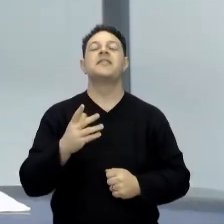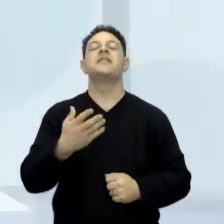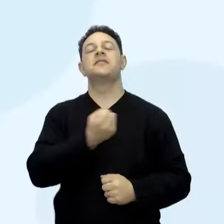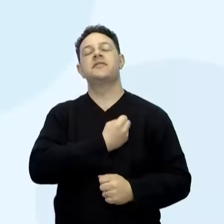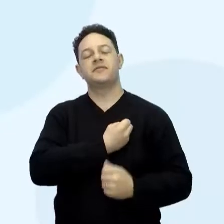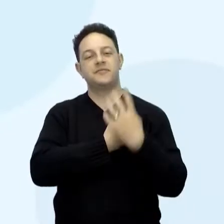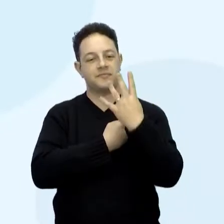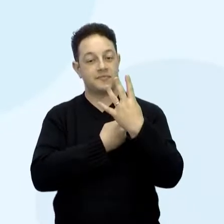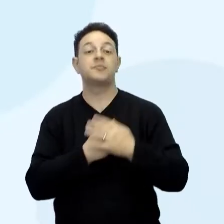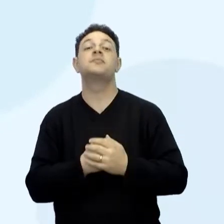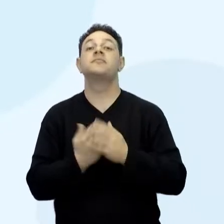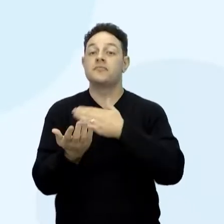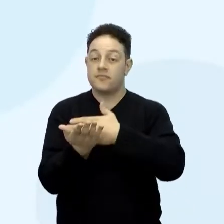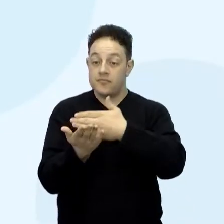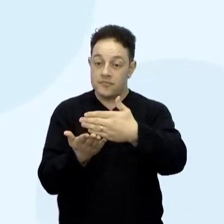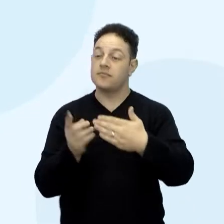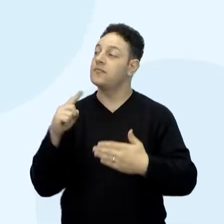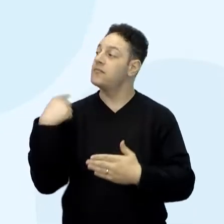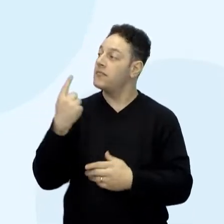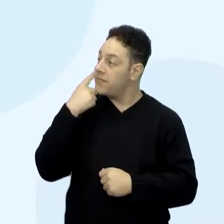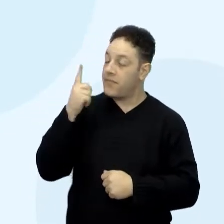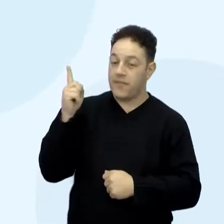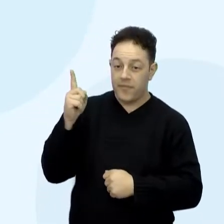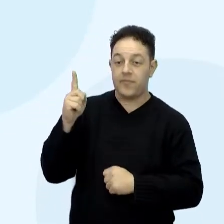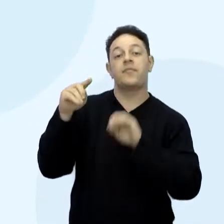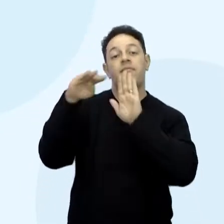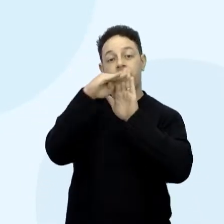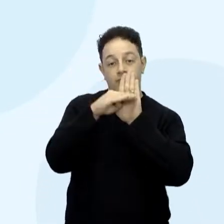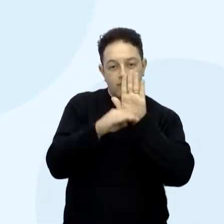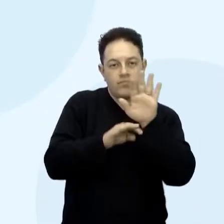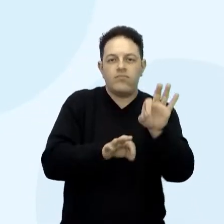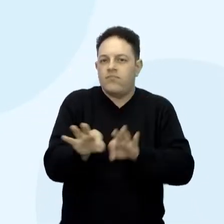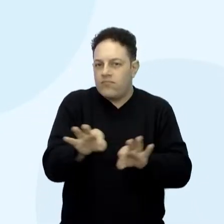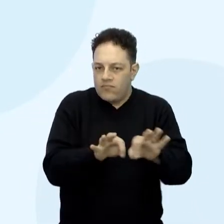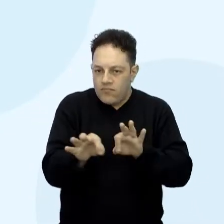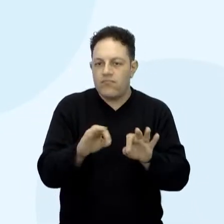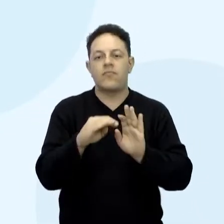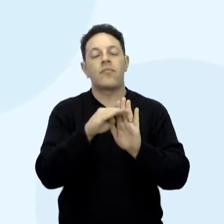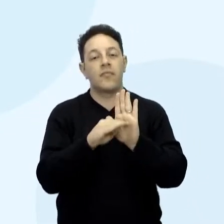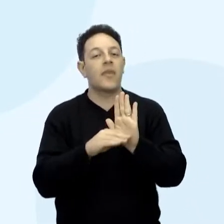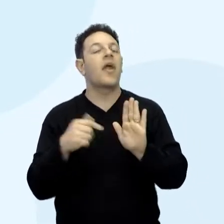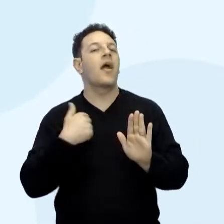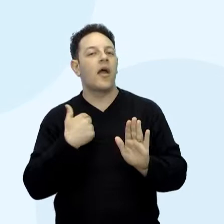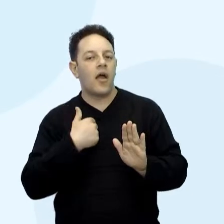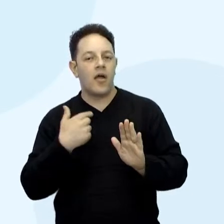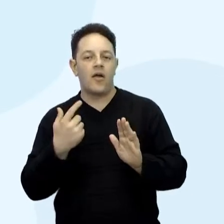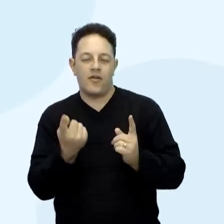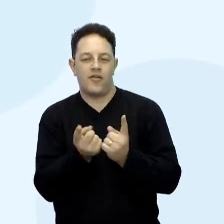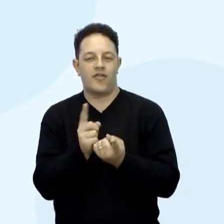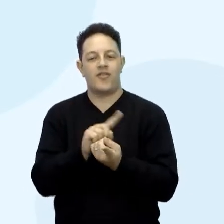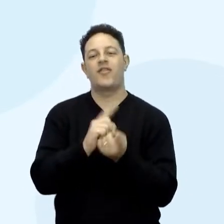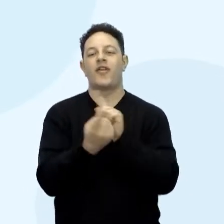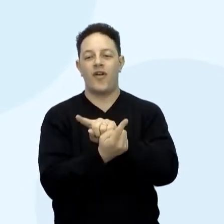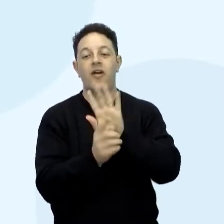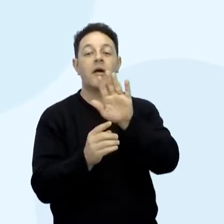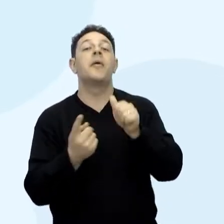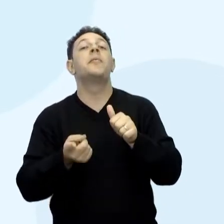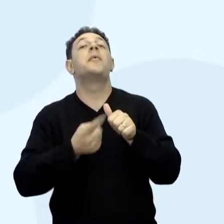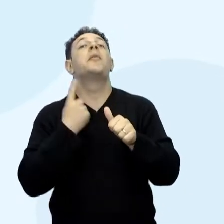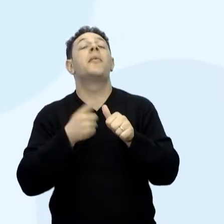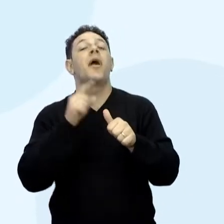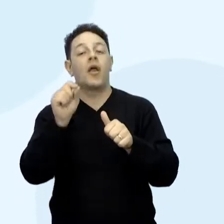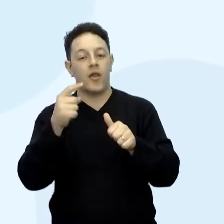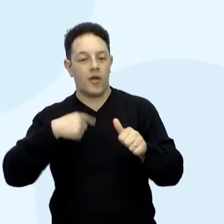Então, inicialmente, a gente vai fazer esse roteiro, né? E eu dei uma invertida aqui. A primeira coisa que a gente vai fazer é